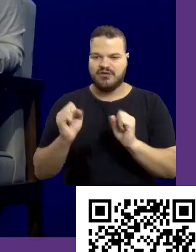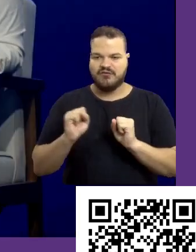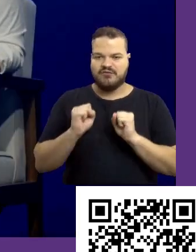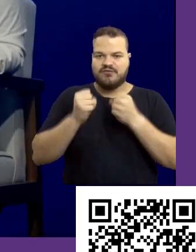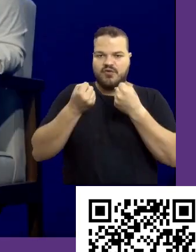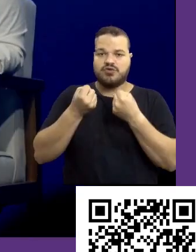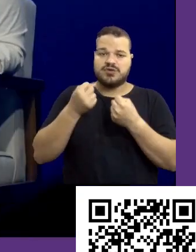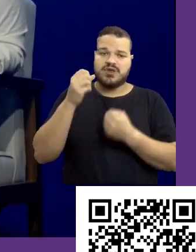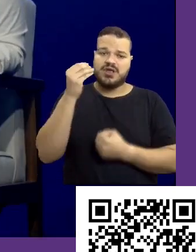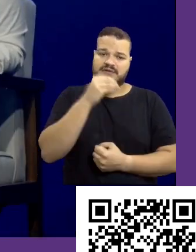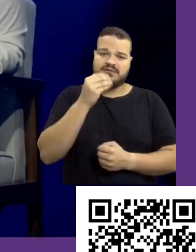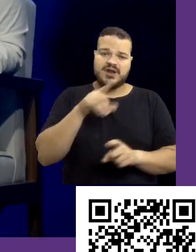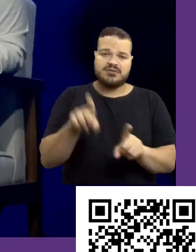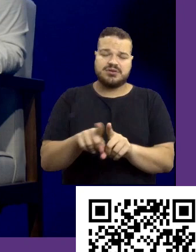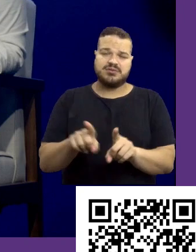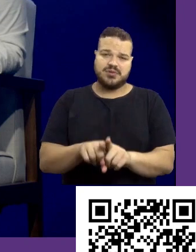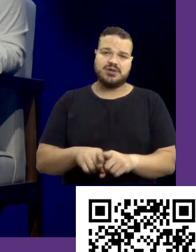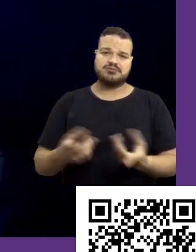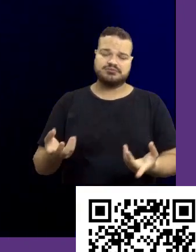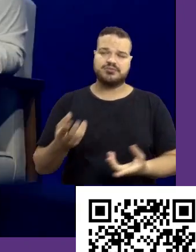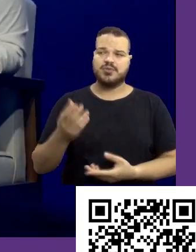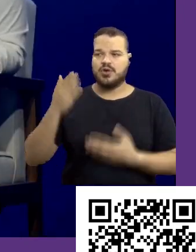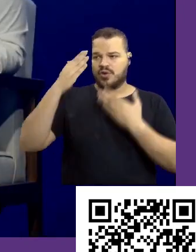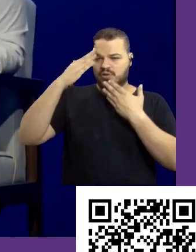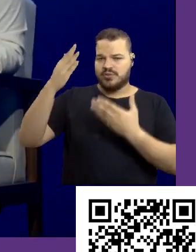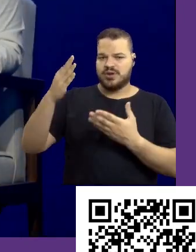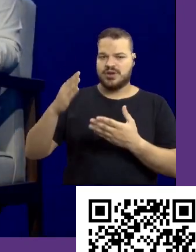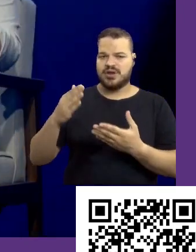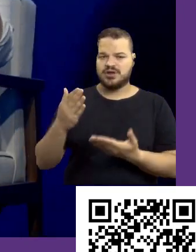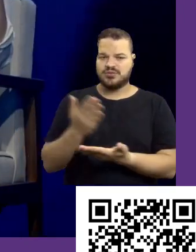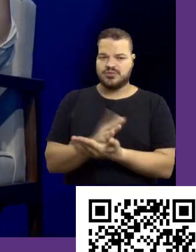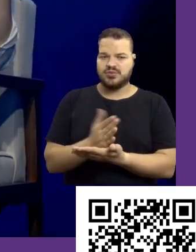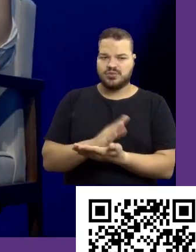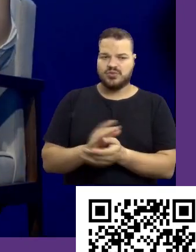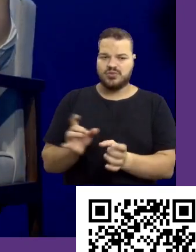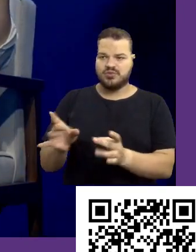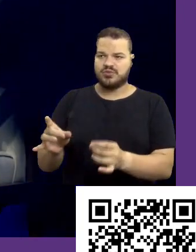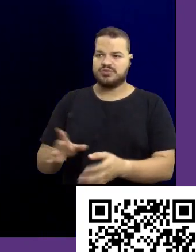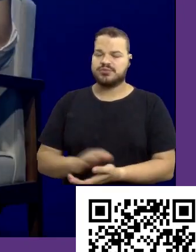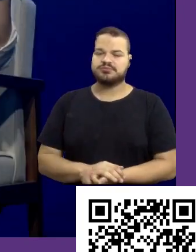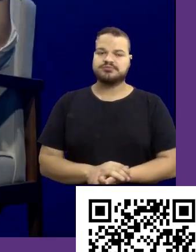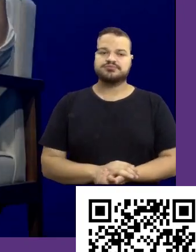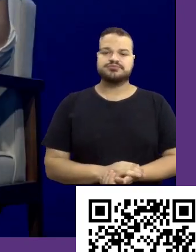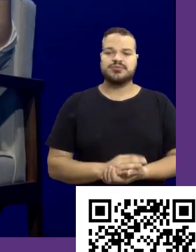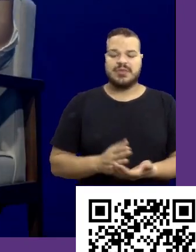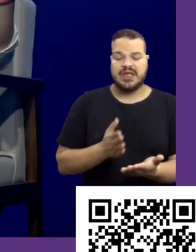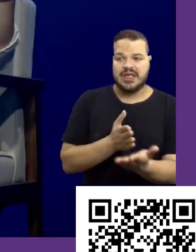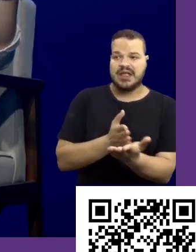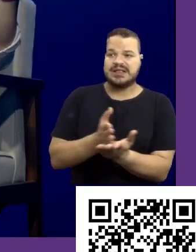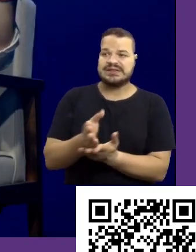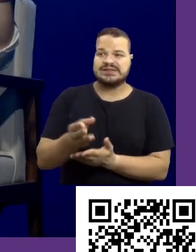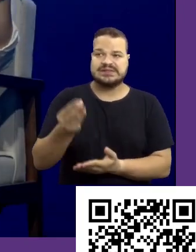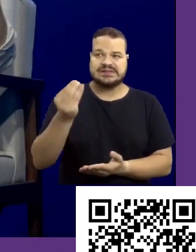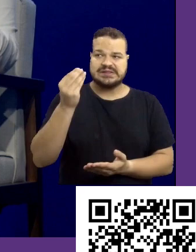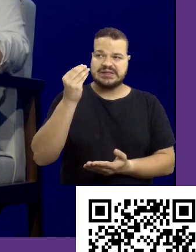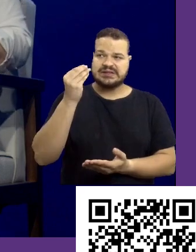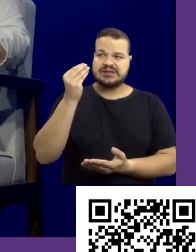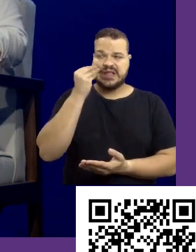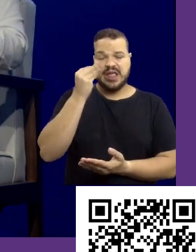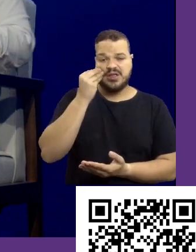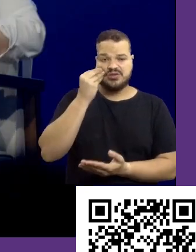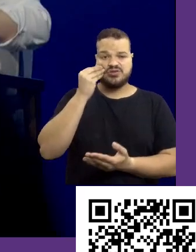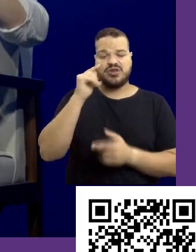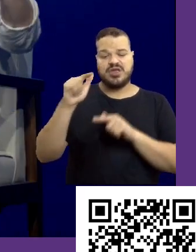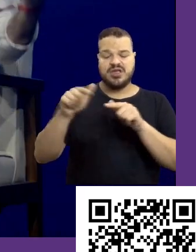teste DISC. Muito bom. Obrigada por compartilhar, super concordo. Esse é um dos caminhos, esses testes de análise de perfis comportamentais,